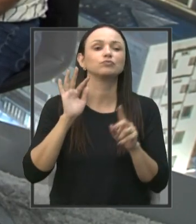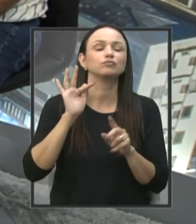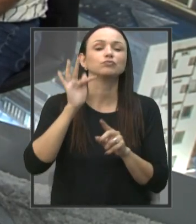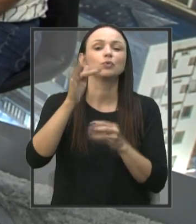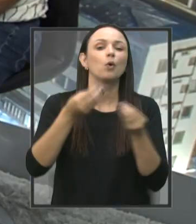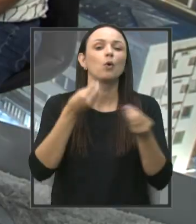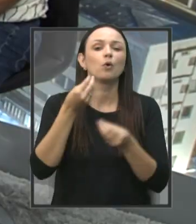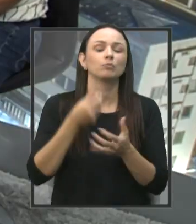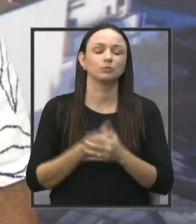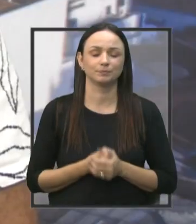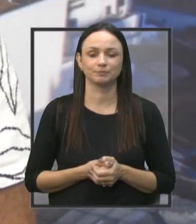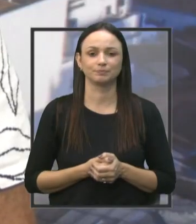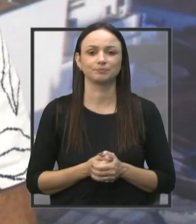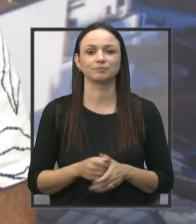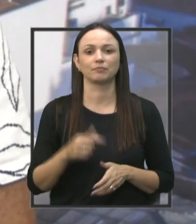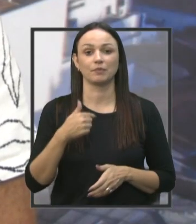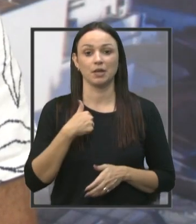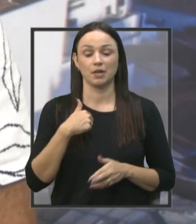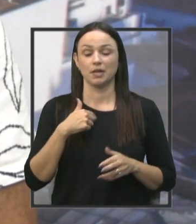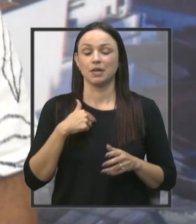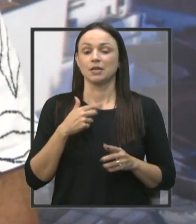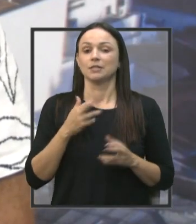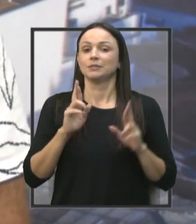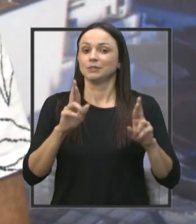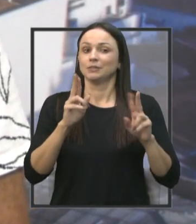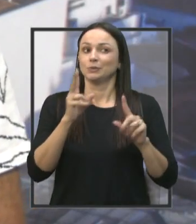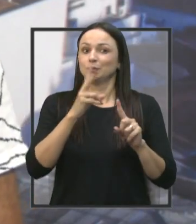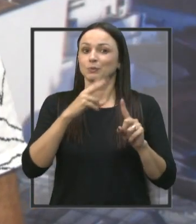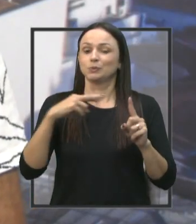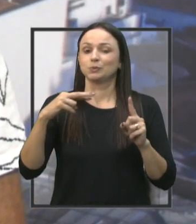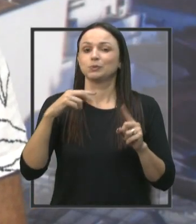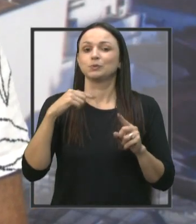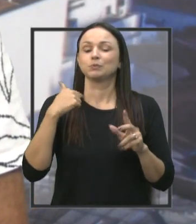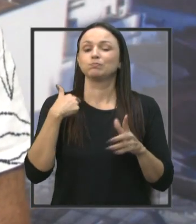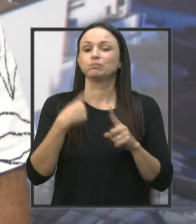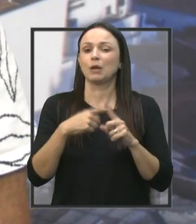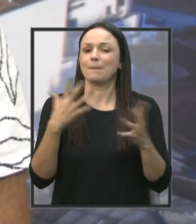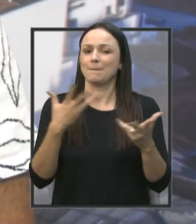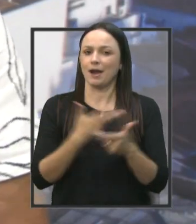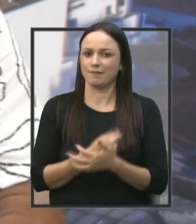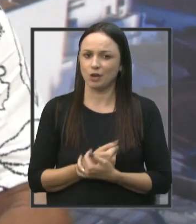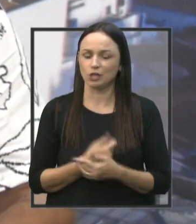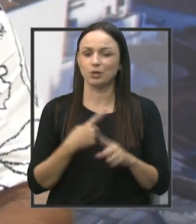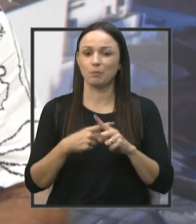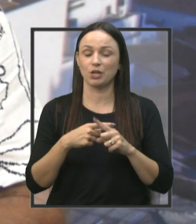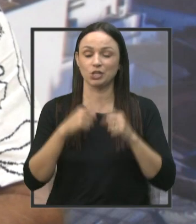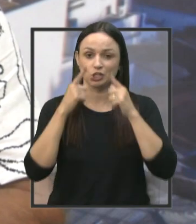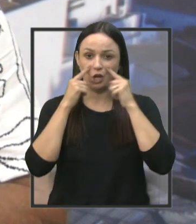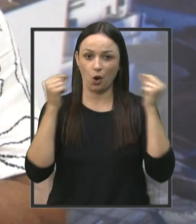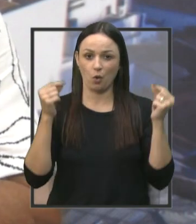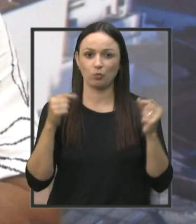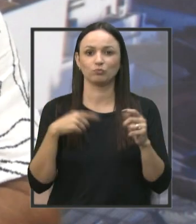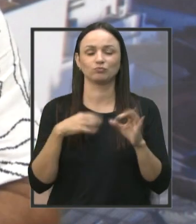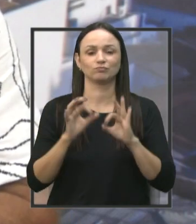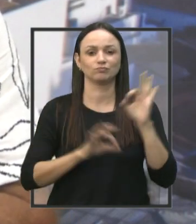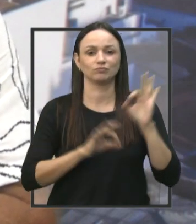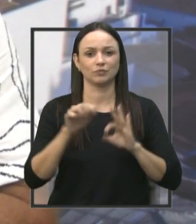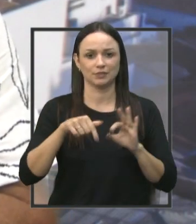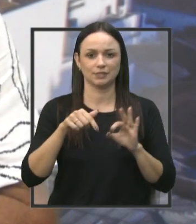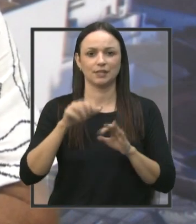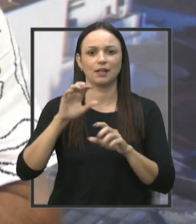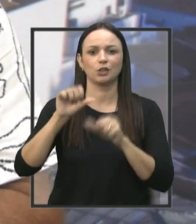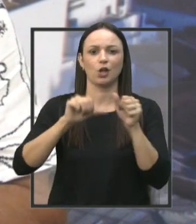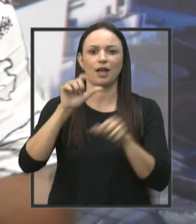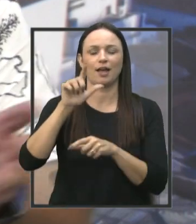minha expectativa é, são assim ó, maravilhosas. Eu digo pra você por quê. Jaú agora tá fazendo esse projeto das LEDs,